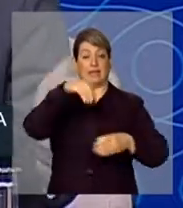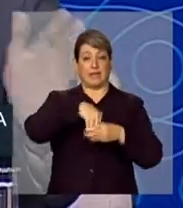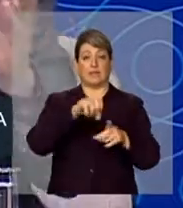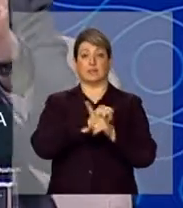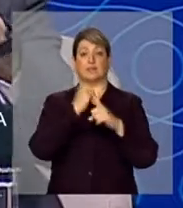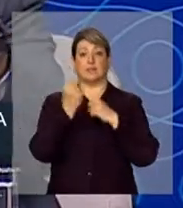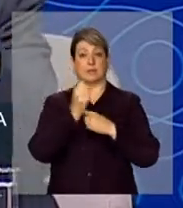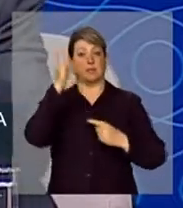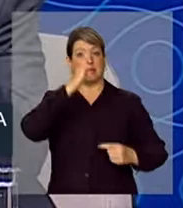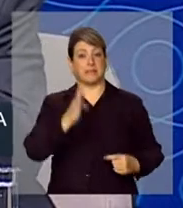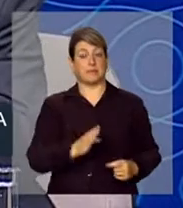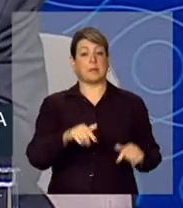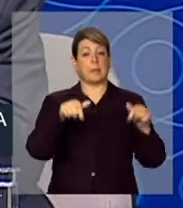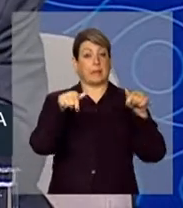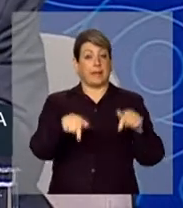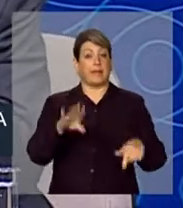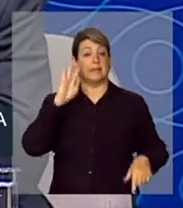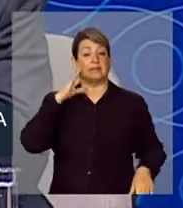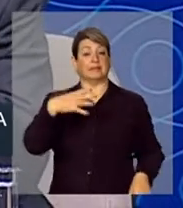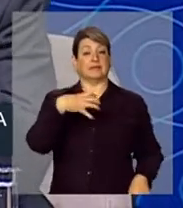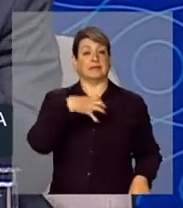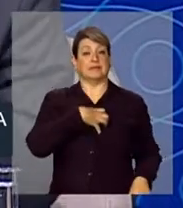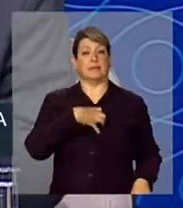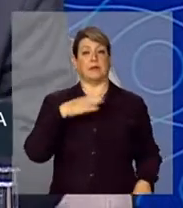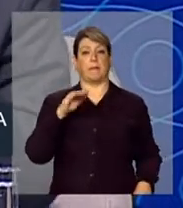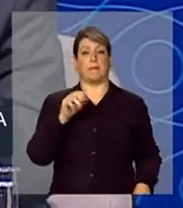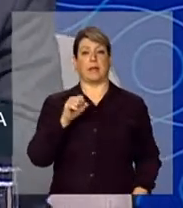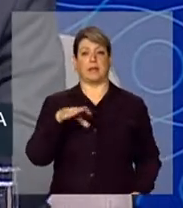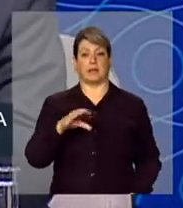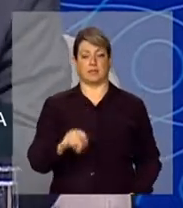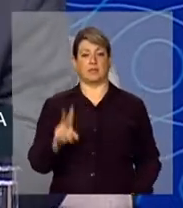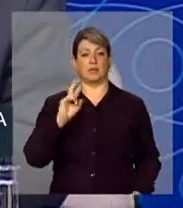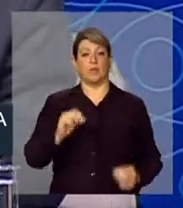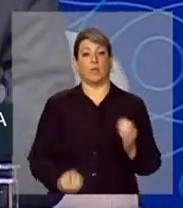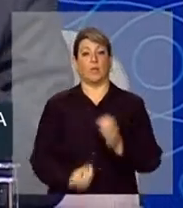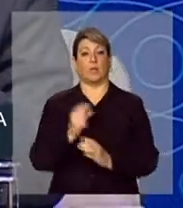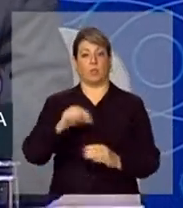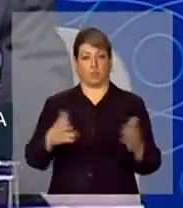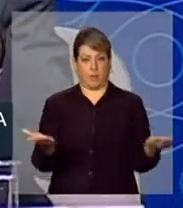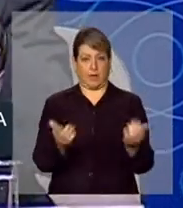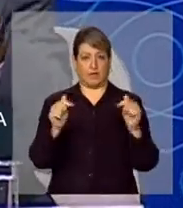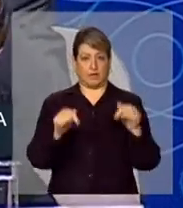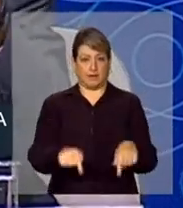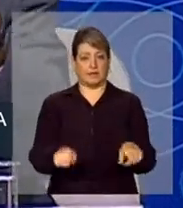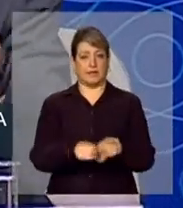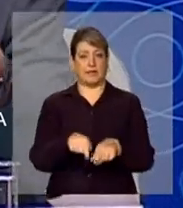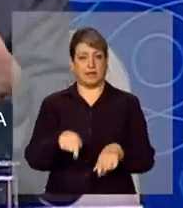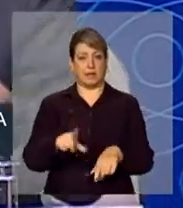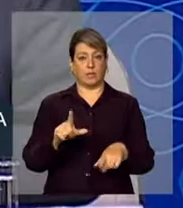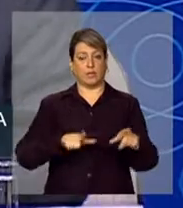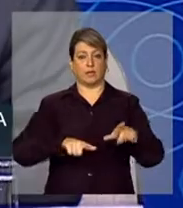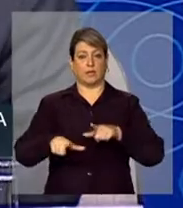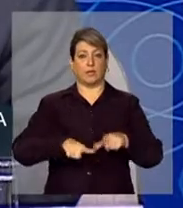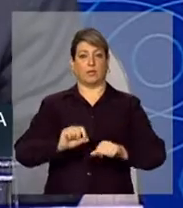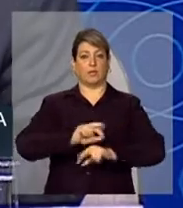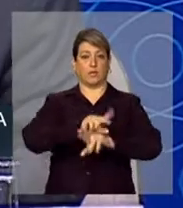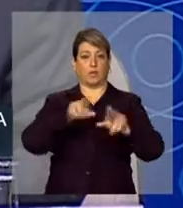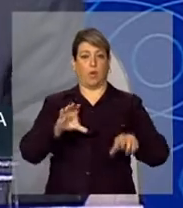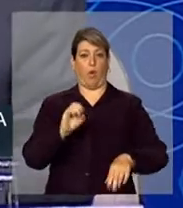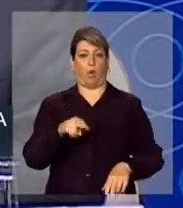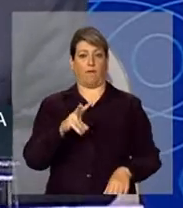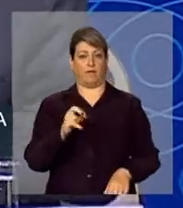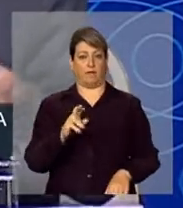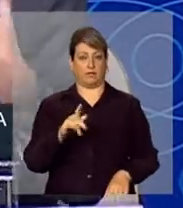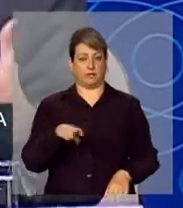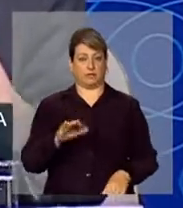brasileira. Então, esse é o sentido básico do que está sendo lançado aqui e, portanto, é uma ação de convergência. Como o Vicente já